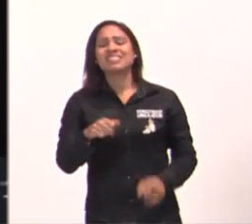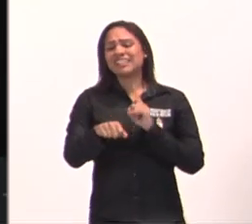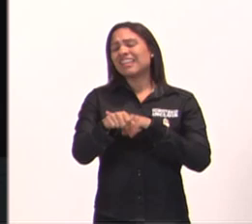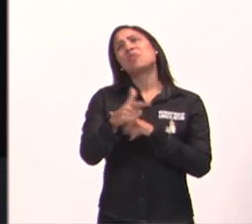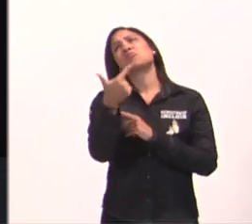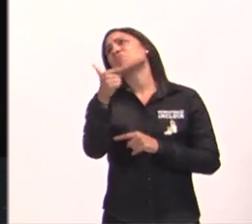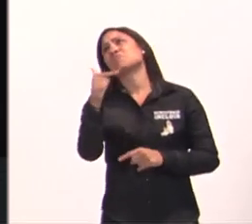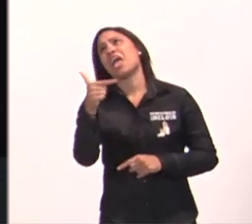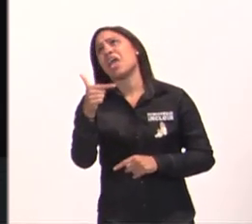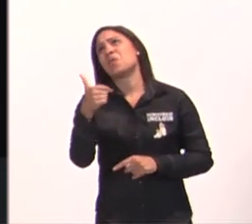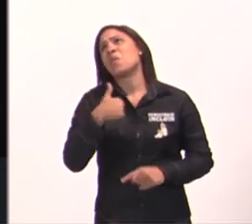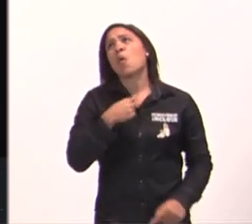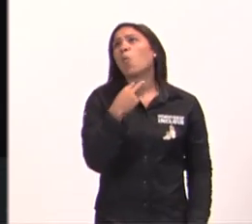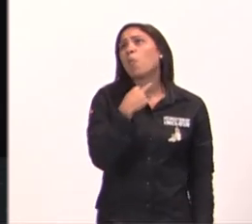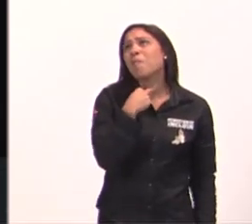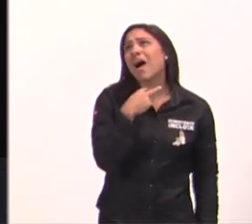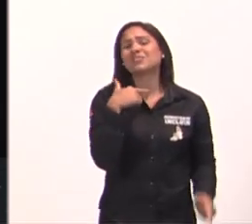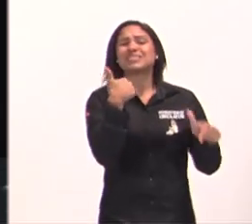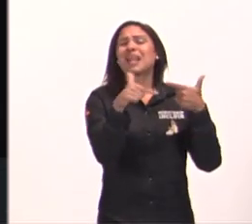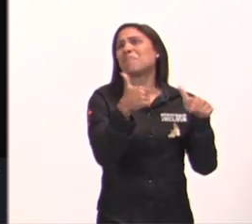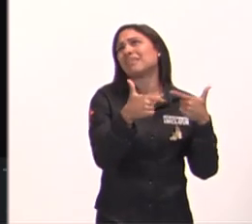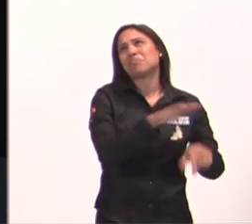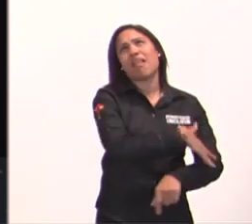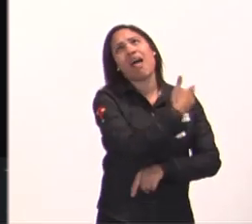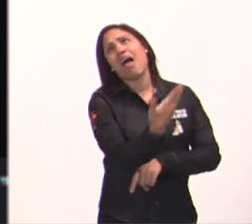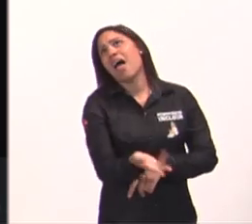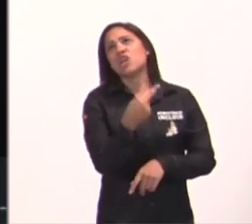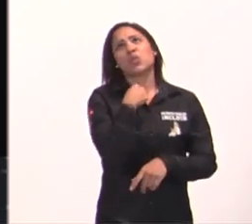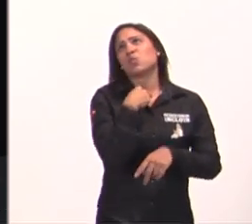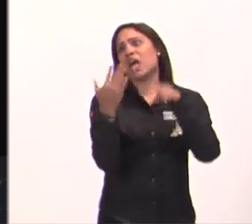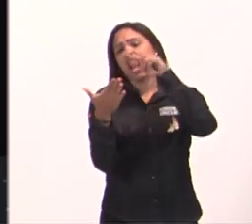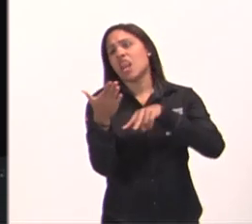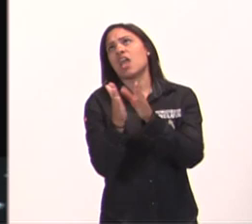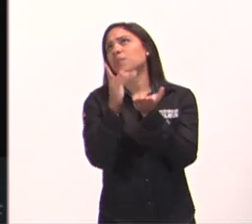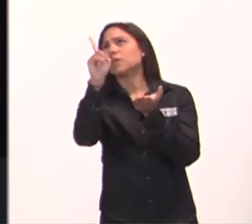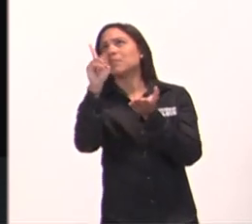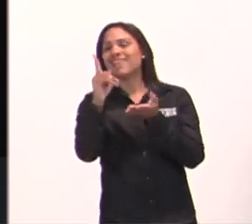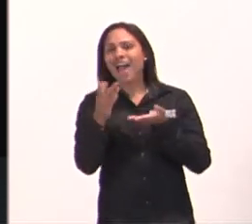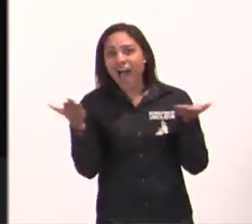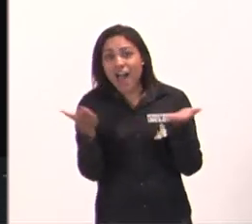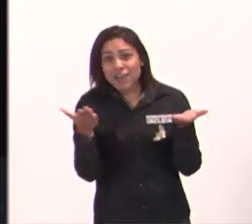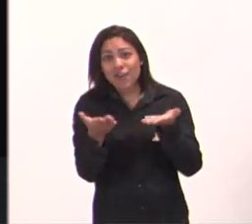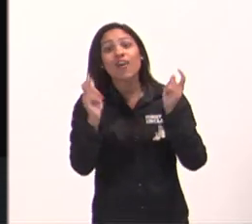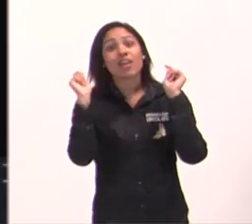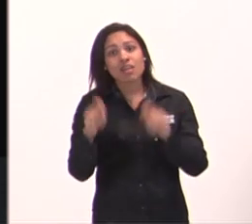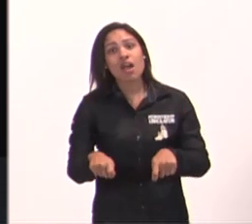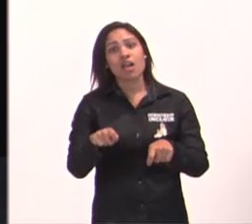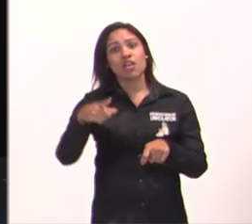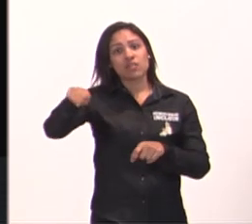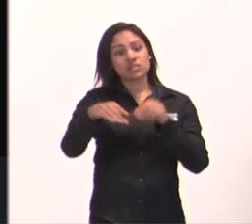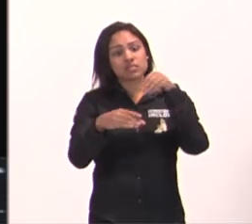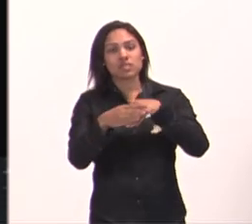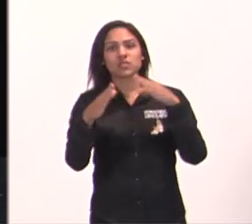orando do mesmo jeito, por quê? Porque não é valor, para você buscar Deus, hoje Deus está te chamando de volta,